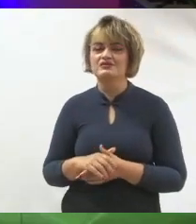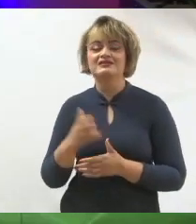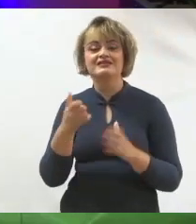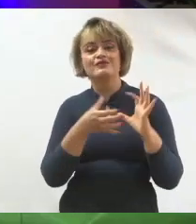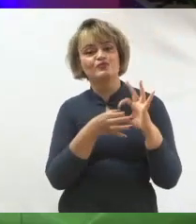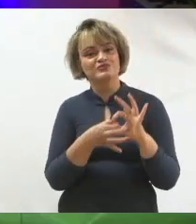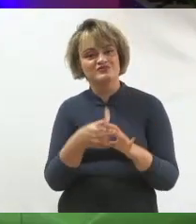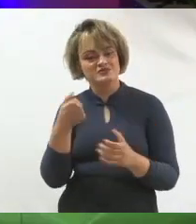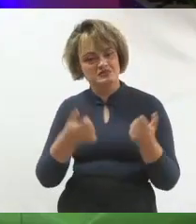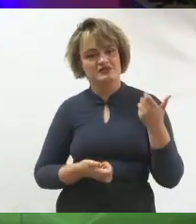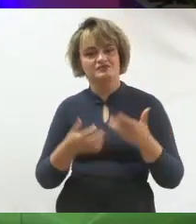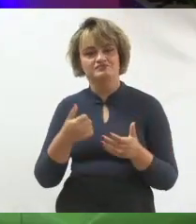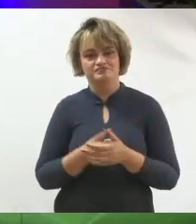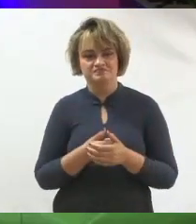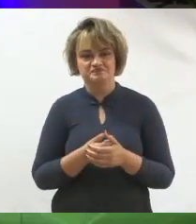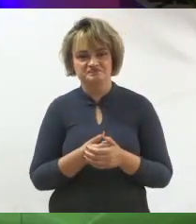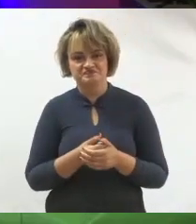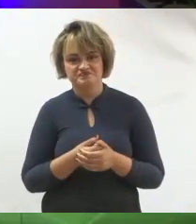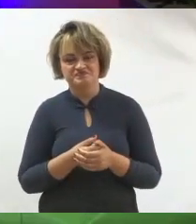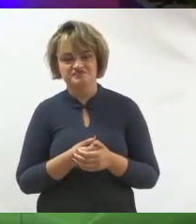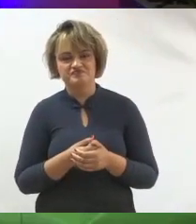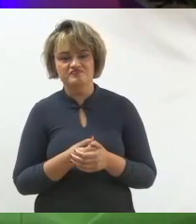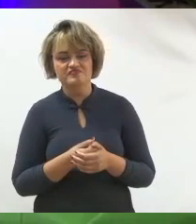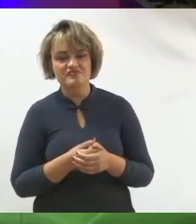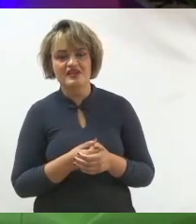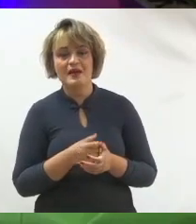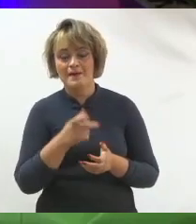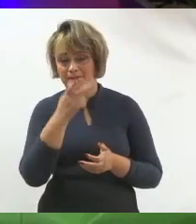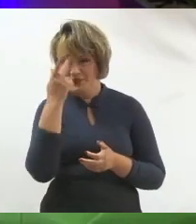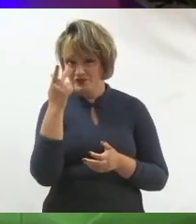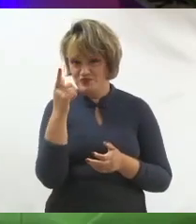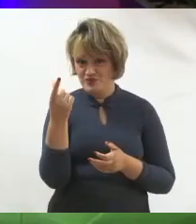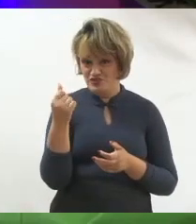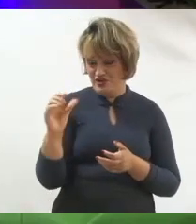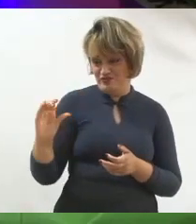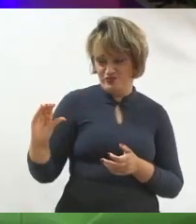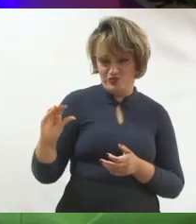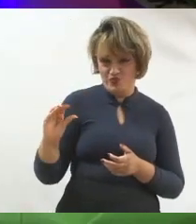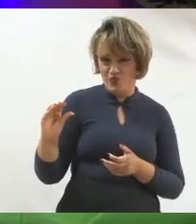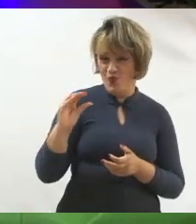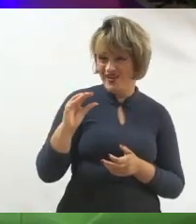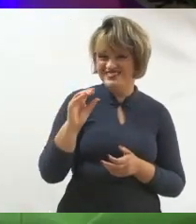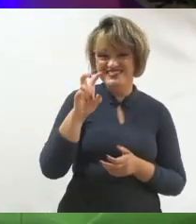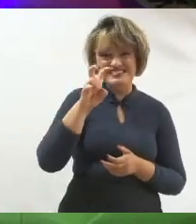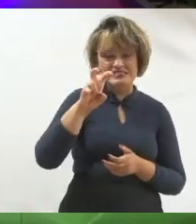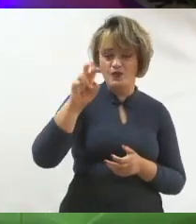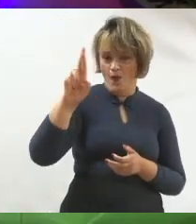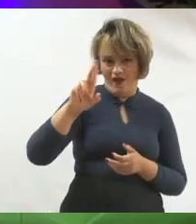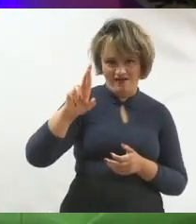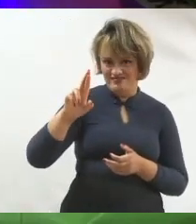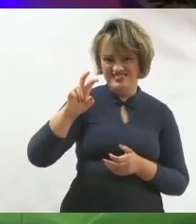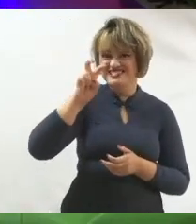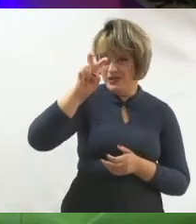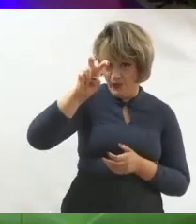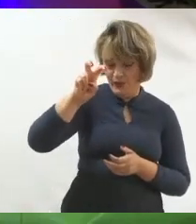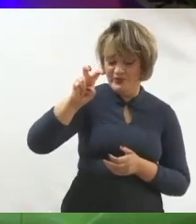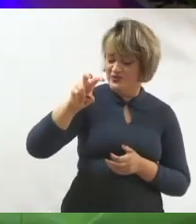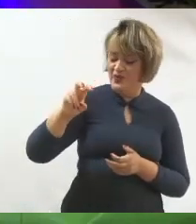maior vantagem de ter um eleitor que doou algum valor que seja 5 reais para a sua campanha?